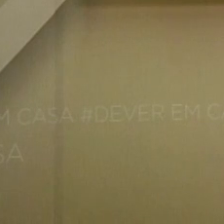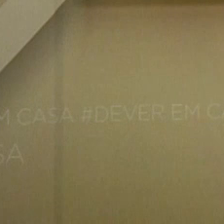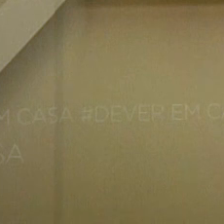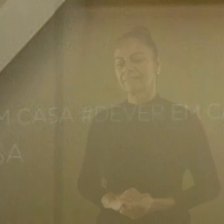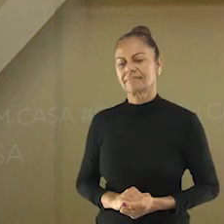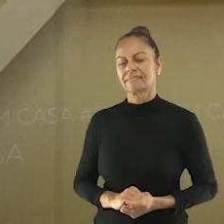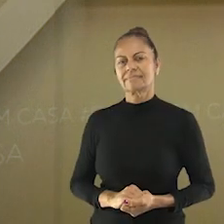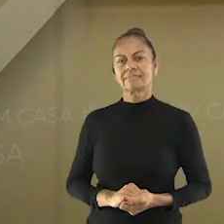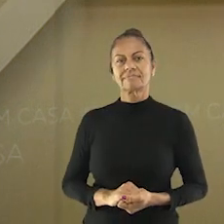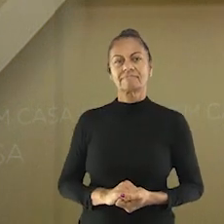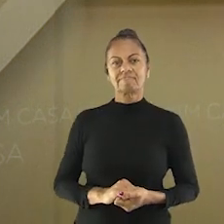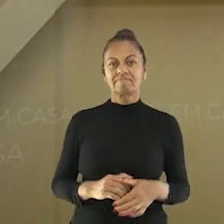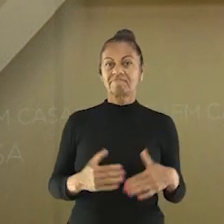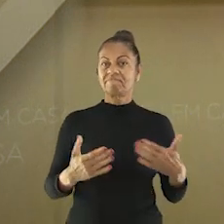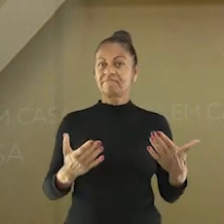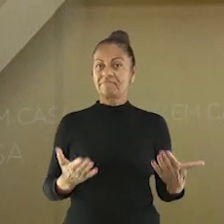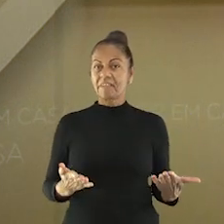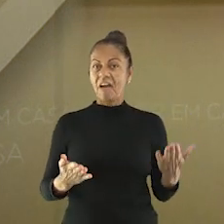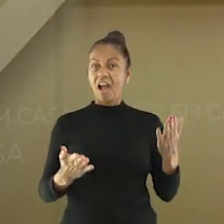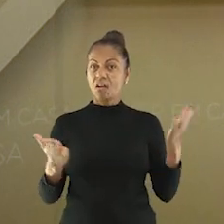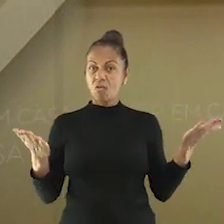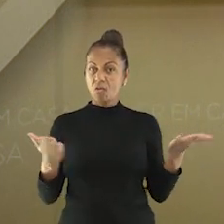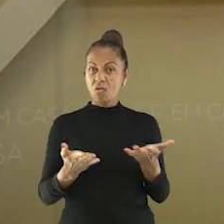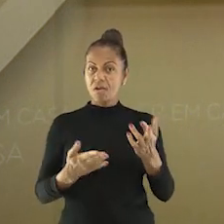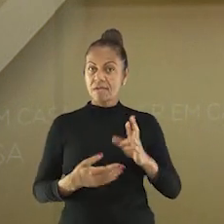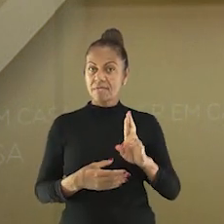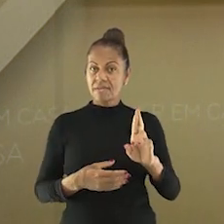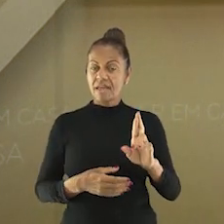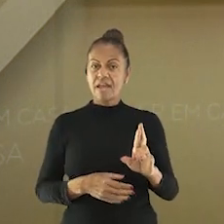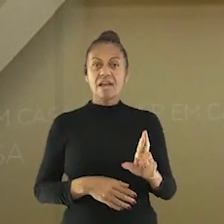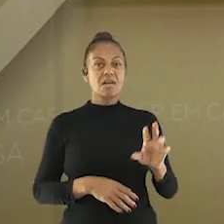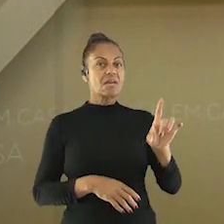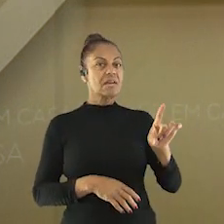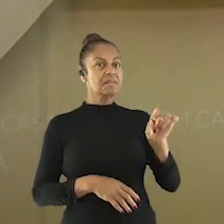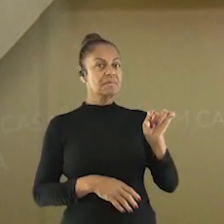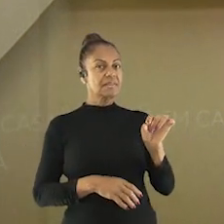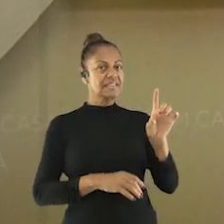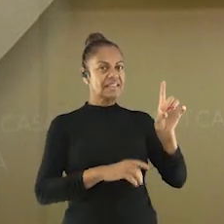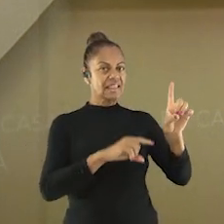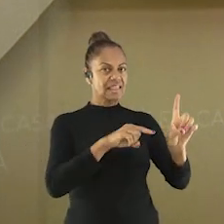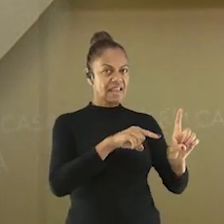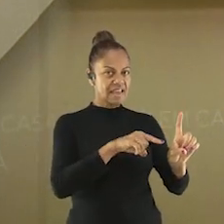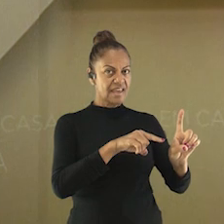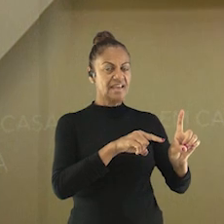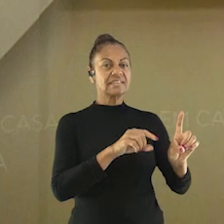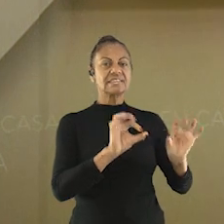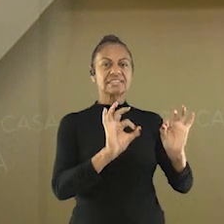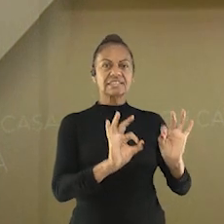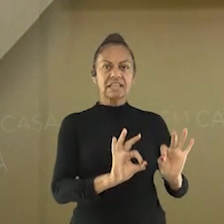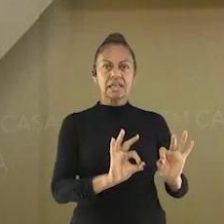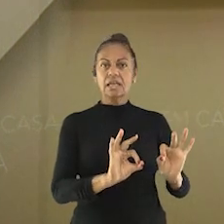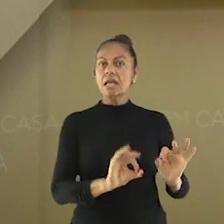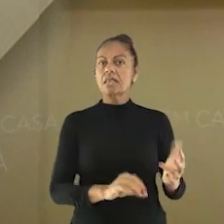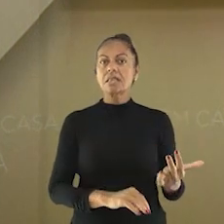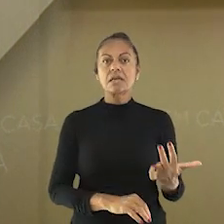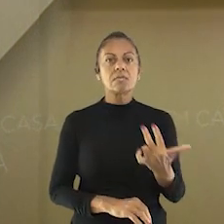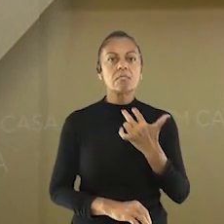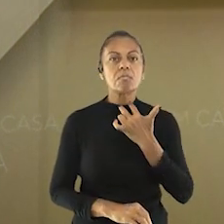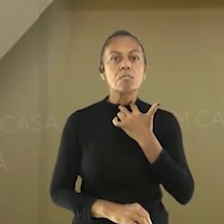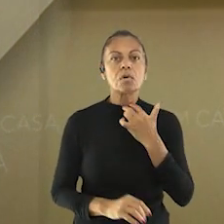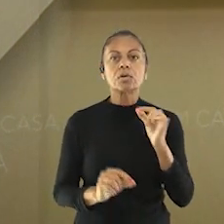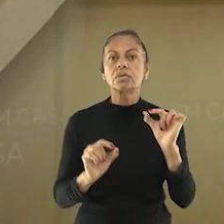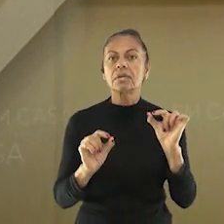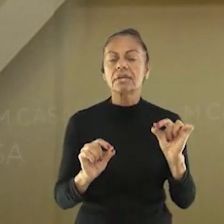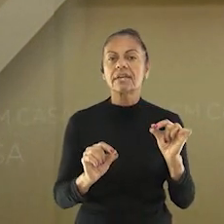E voltamos com a nossa correção, com a alternativa D, com a correta. Maurício não deve consumir queijo, porque é um derivado do